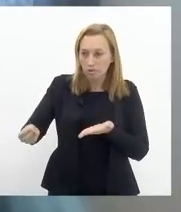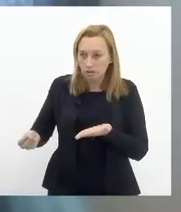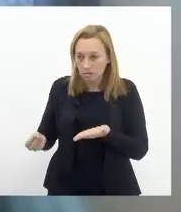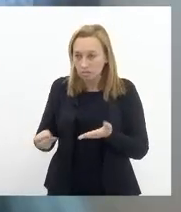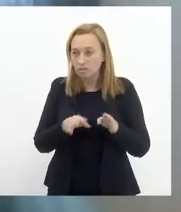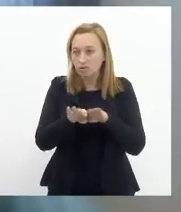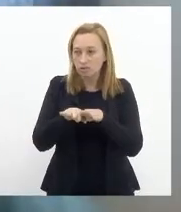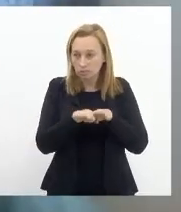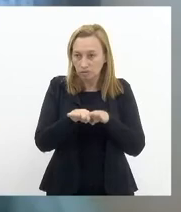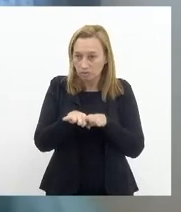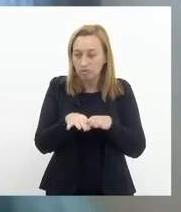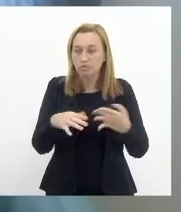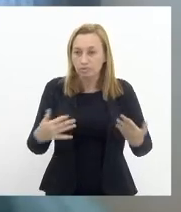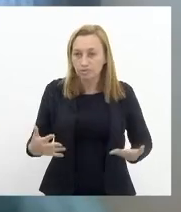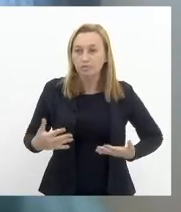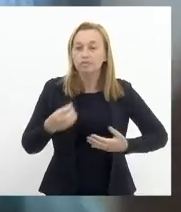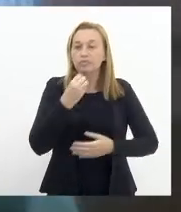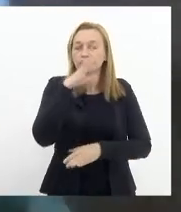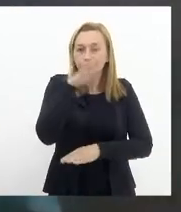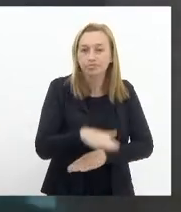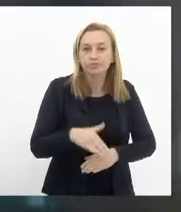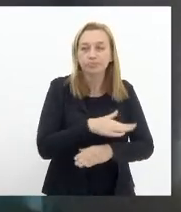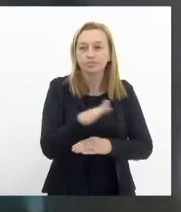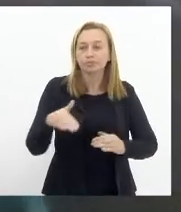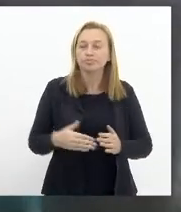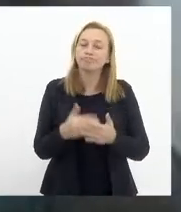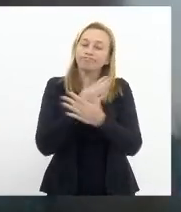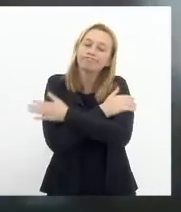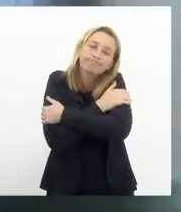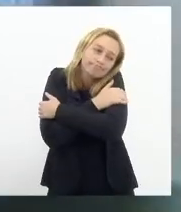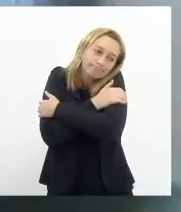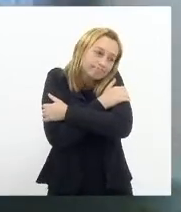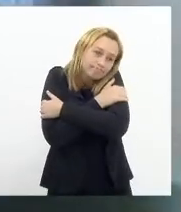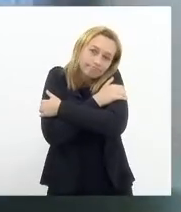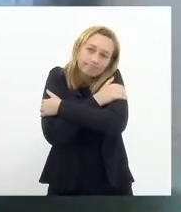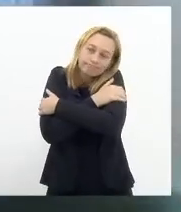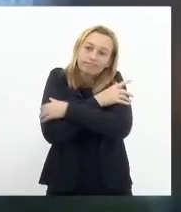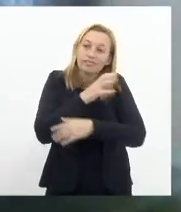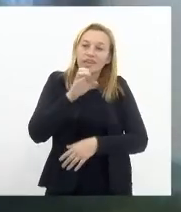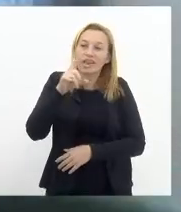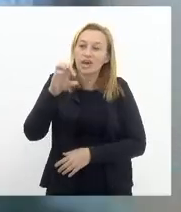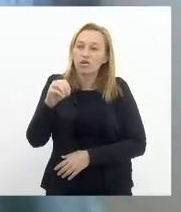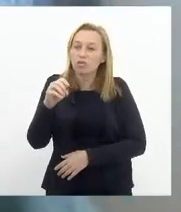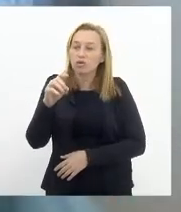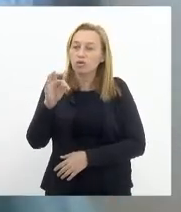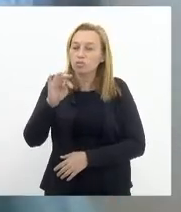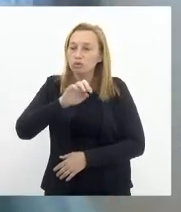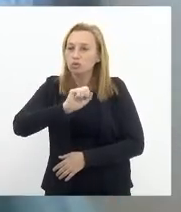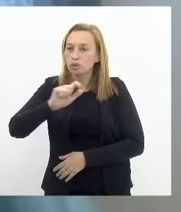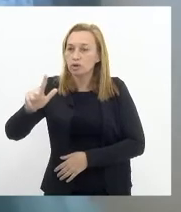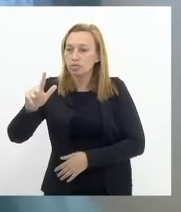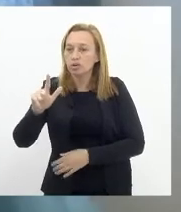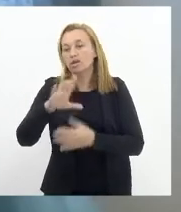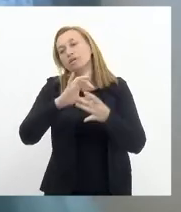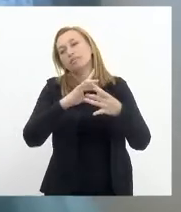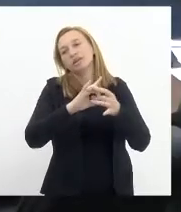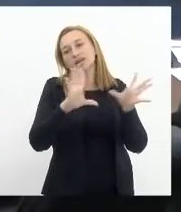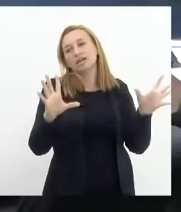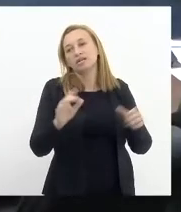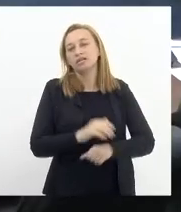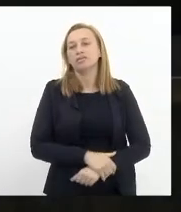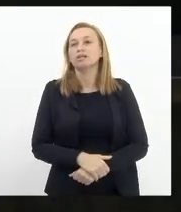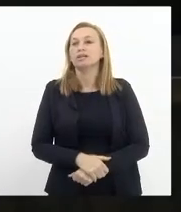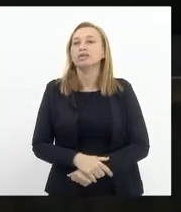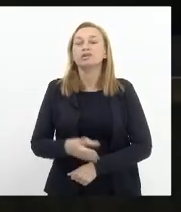territoriais boa tarde a todos um abraço ecocultural e libertário Tadumink